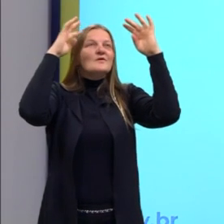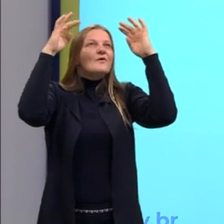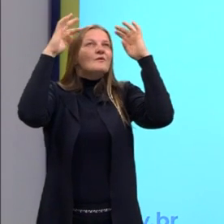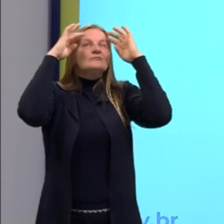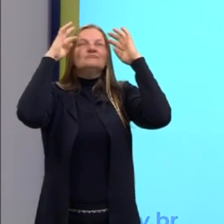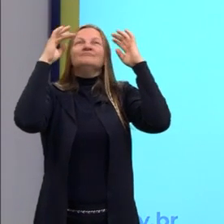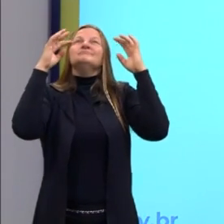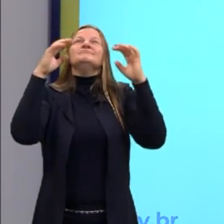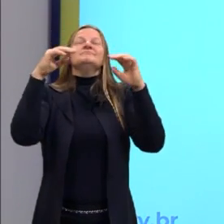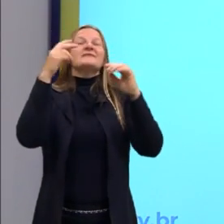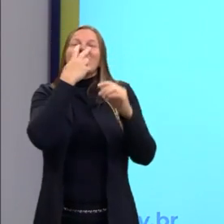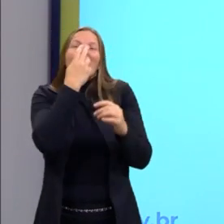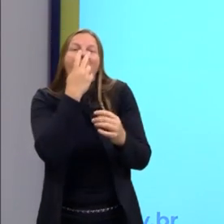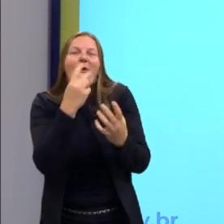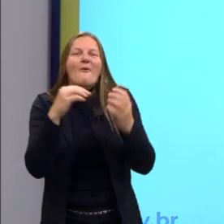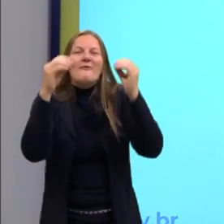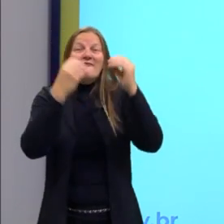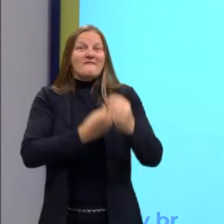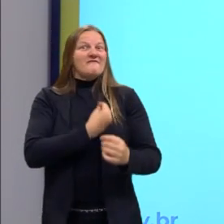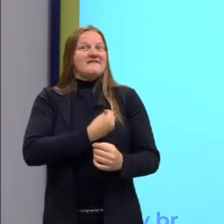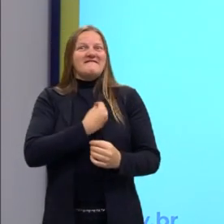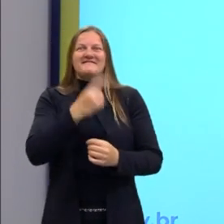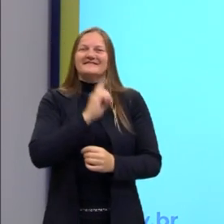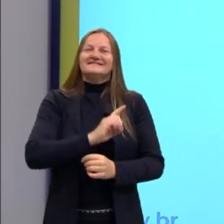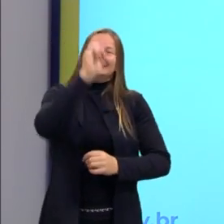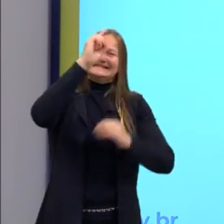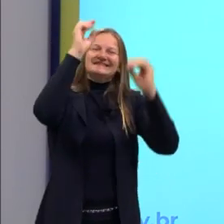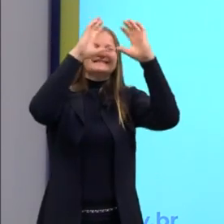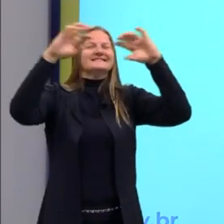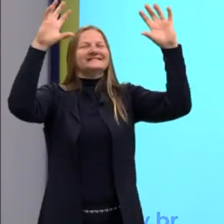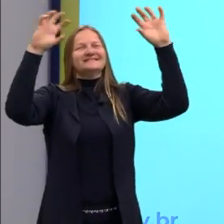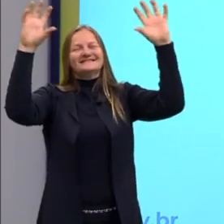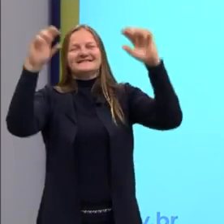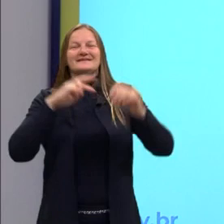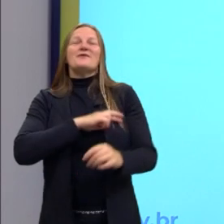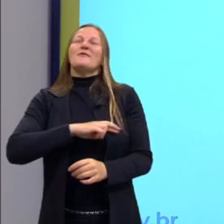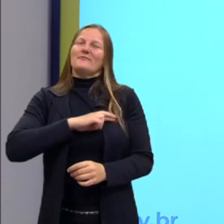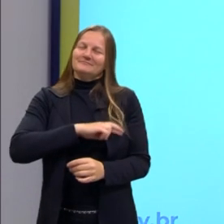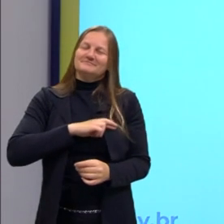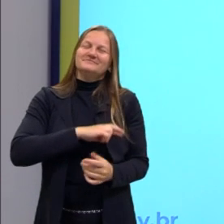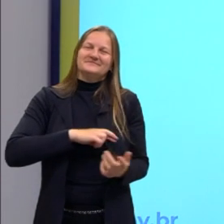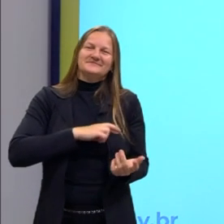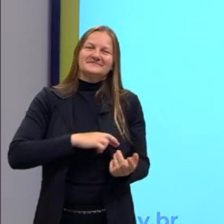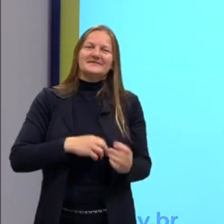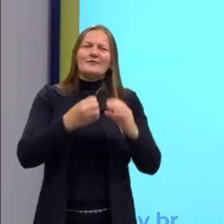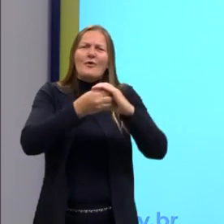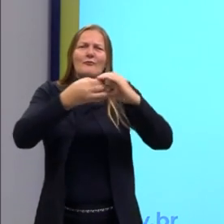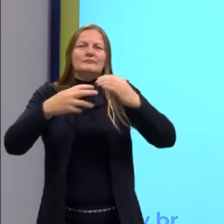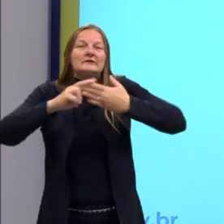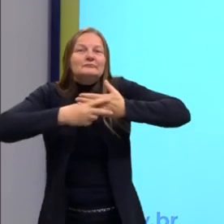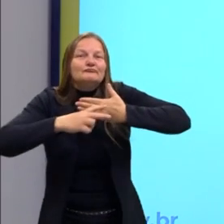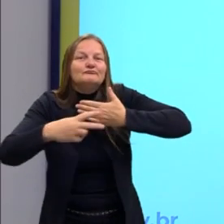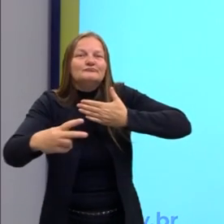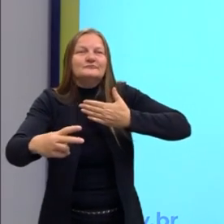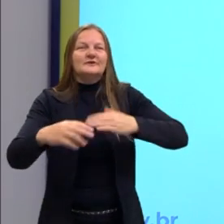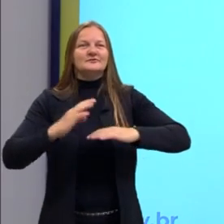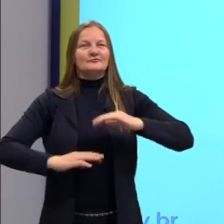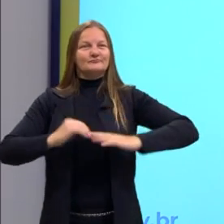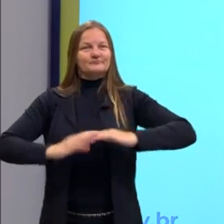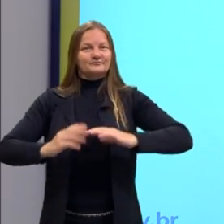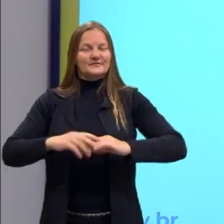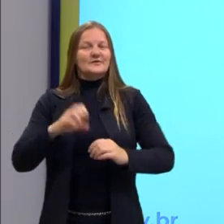que parece estar sempre nas nuvens? Esse é o romântico. Ele não para muito para pensar nas consequências dos seus atos. Ele apenas